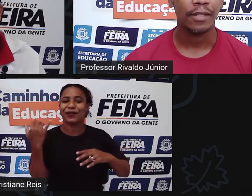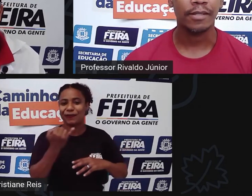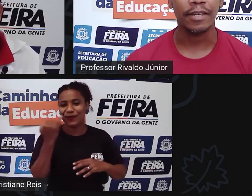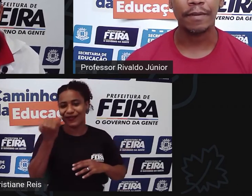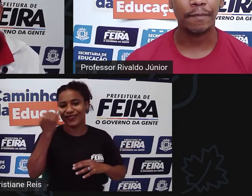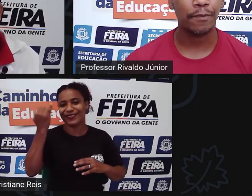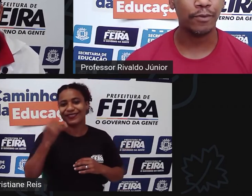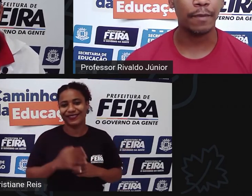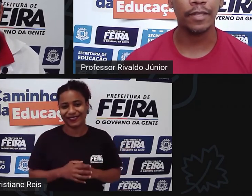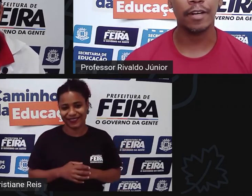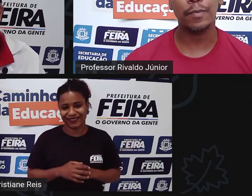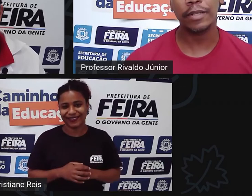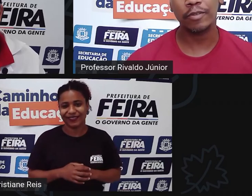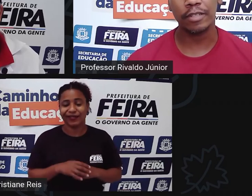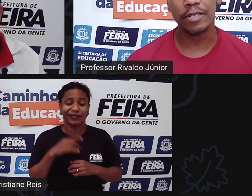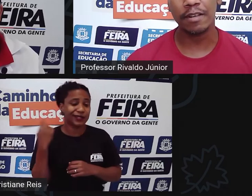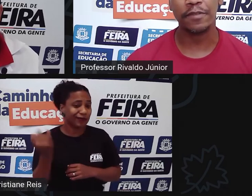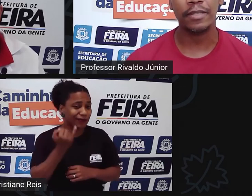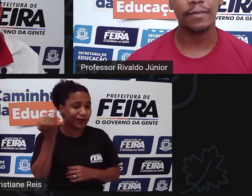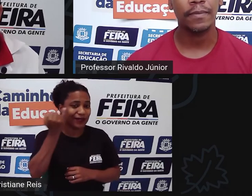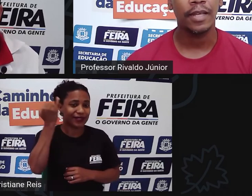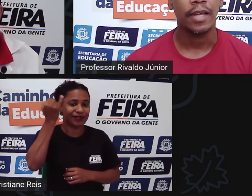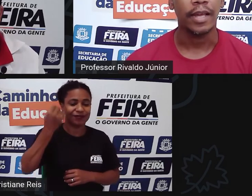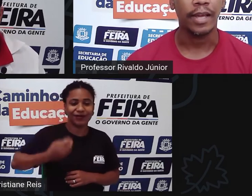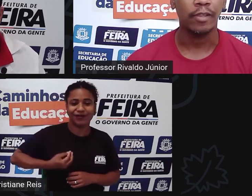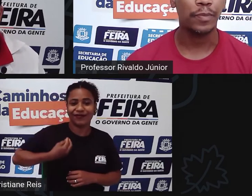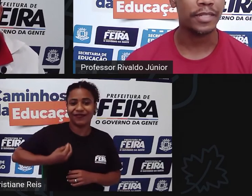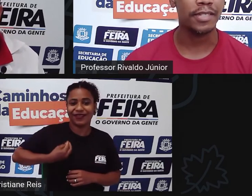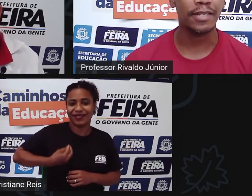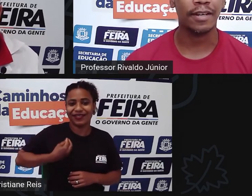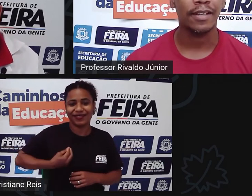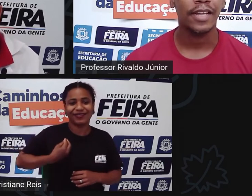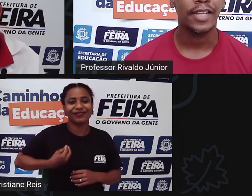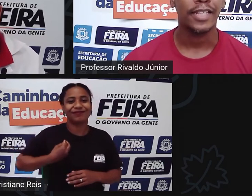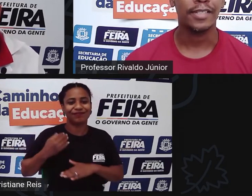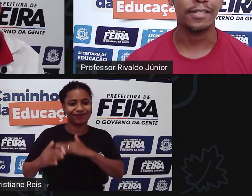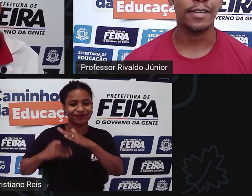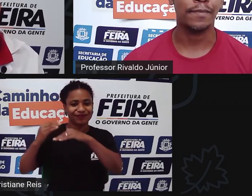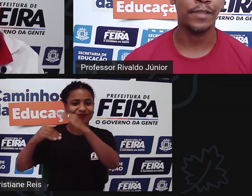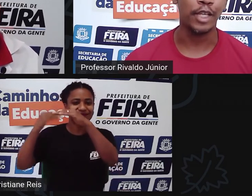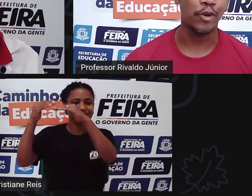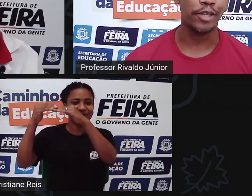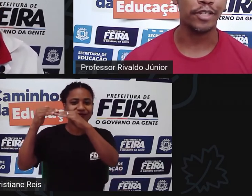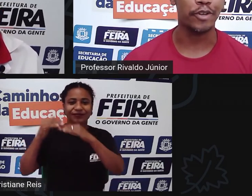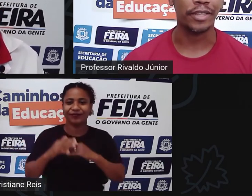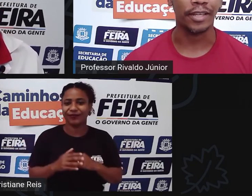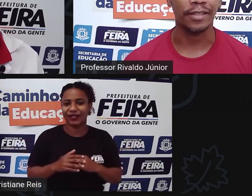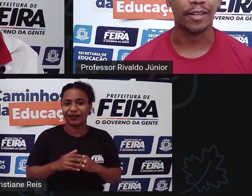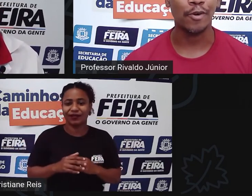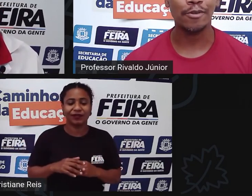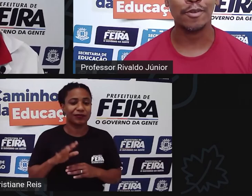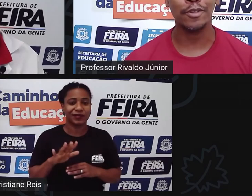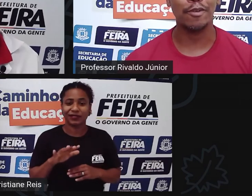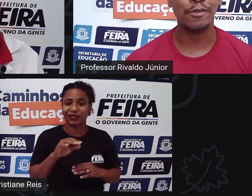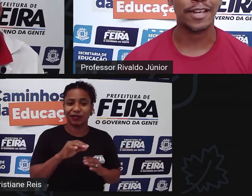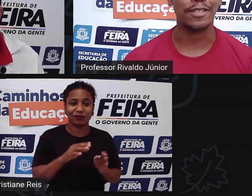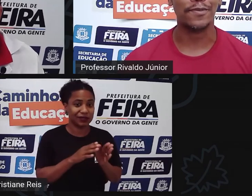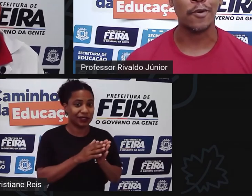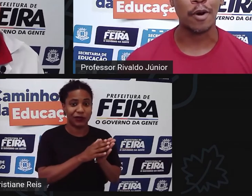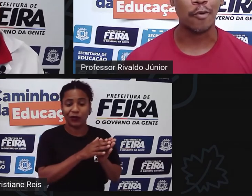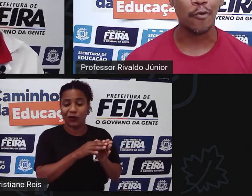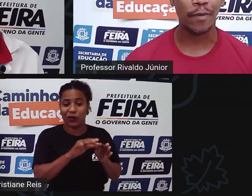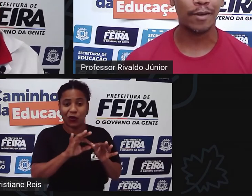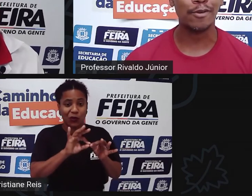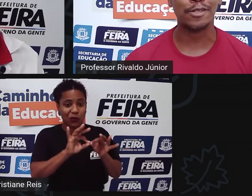ser fundamental para toda a nossa vida não precisa de ser nem 8 nem 80 ou não usar